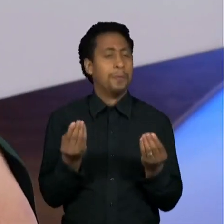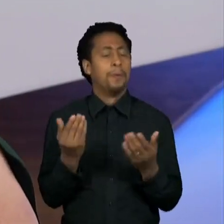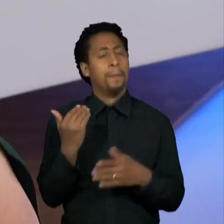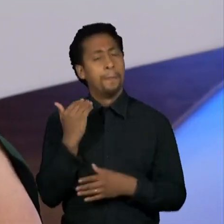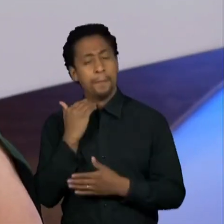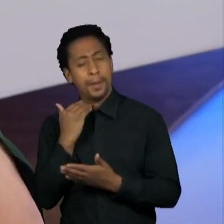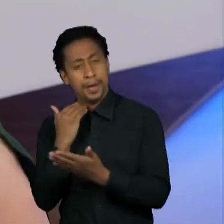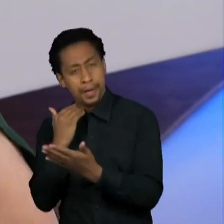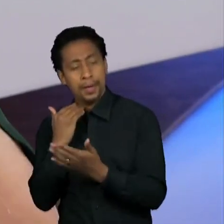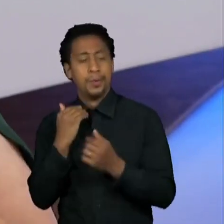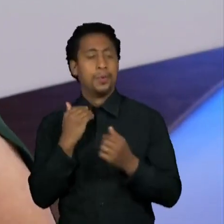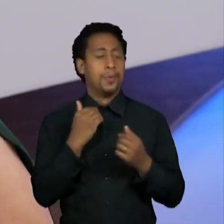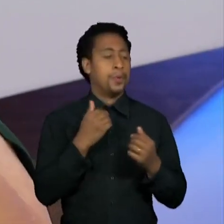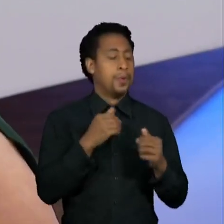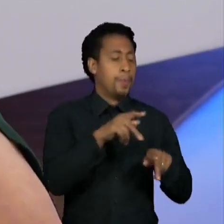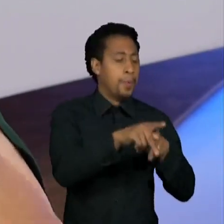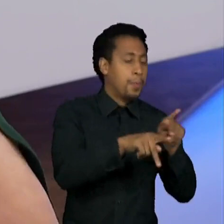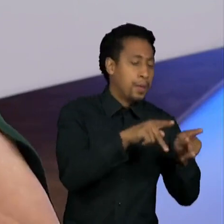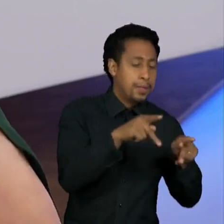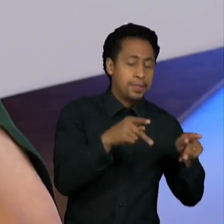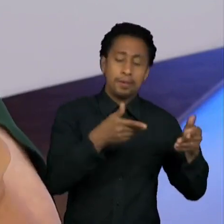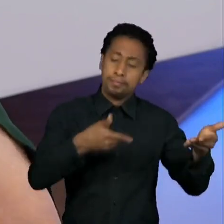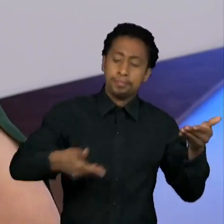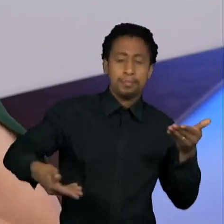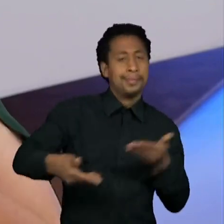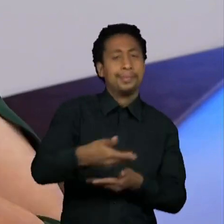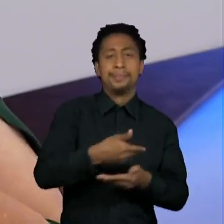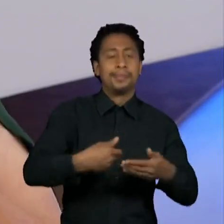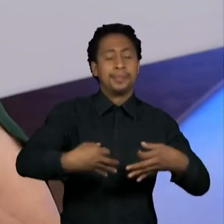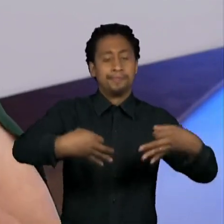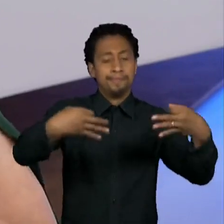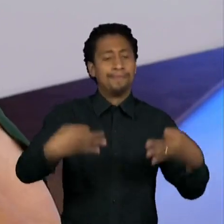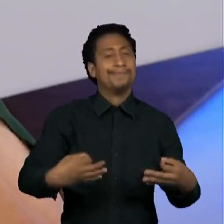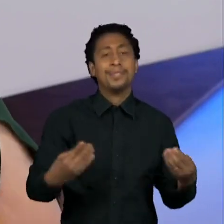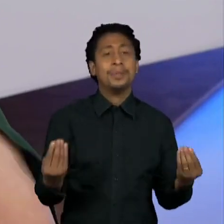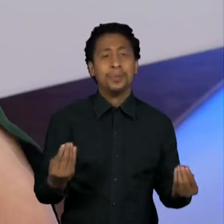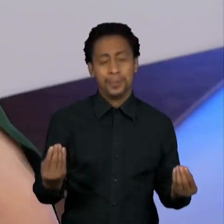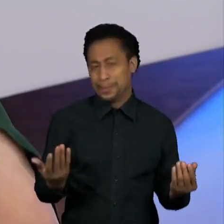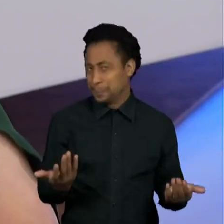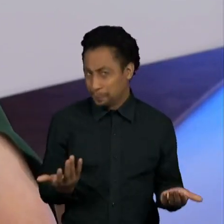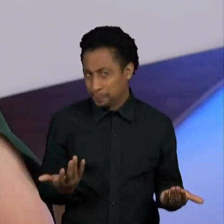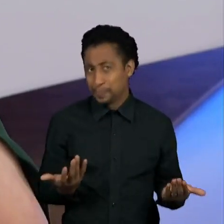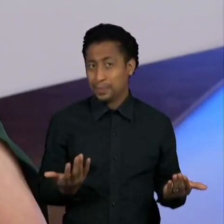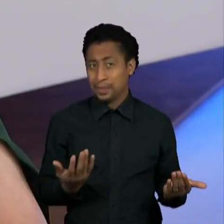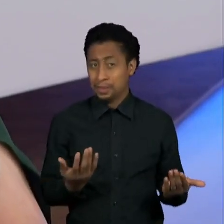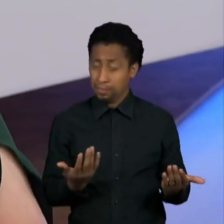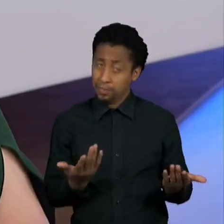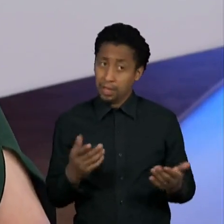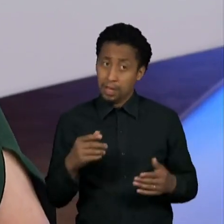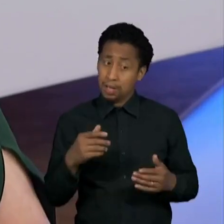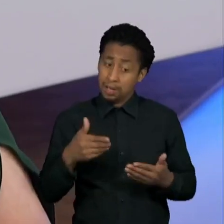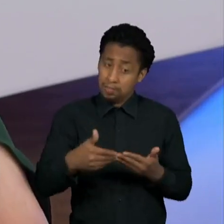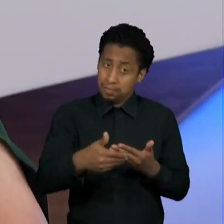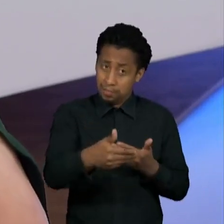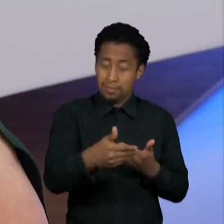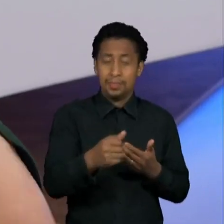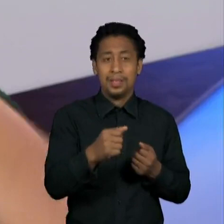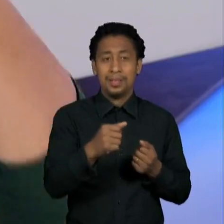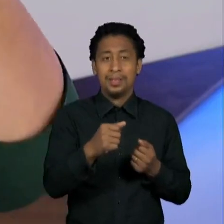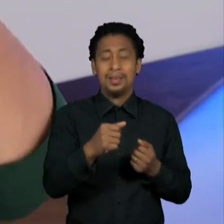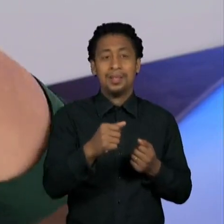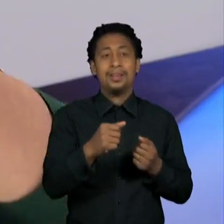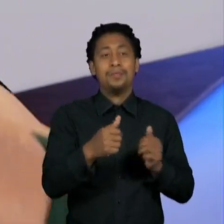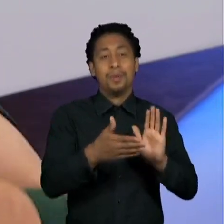senhor, o que é isso? E também se o Desenrola, que é o programa que eles vão lançar esse mês